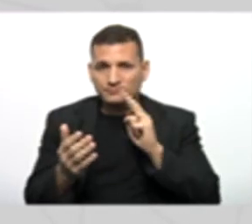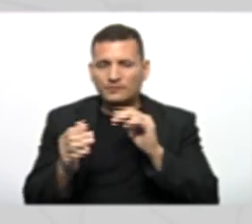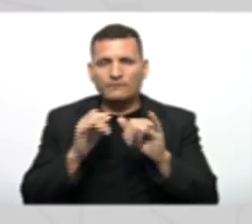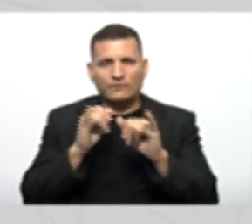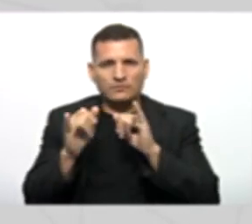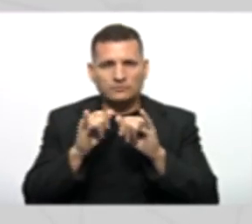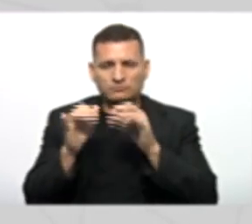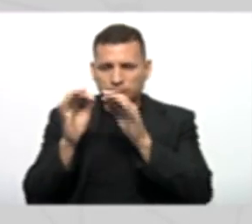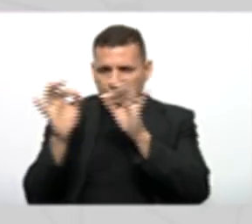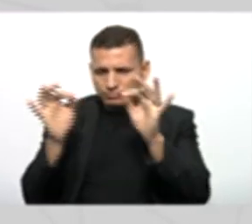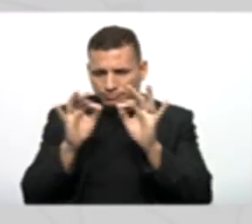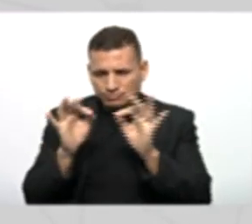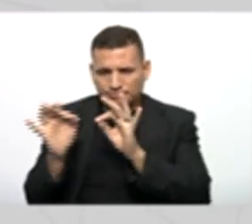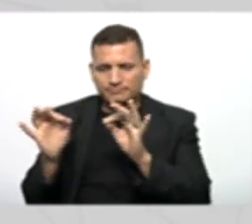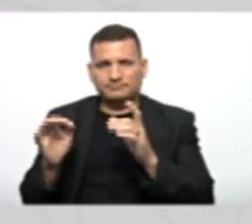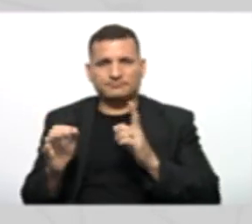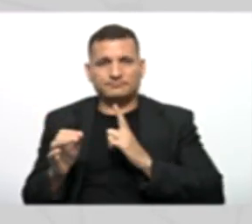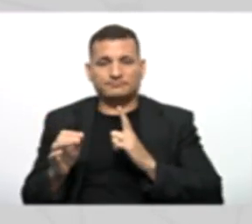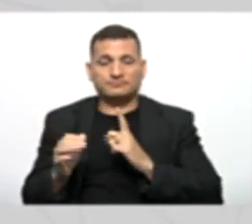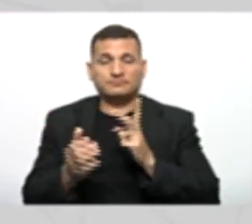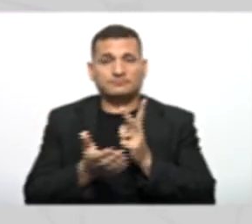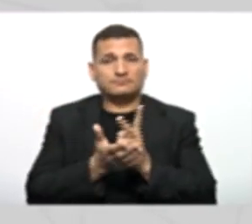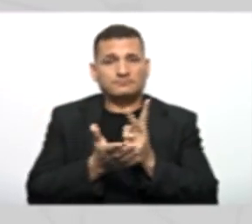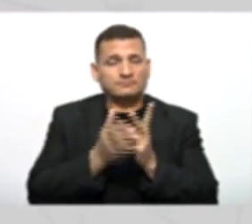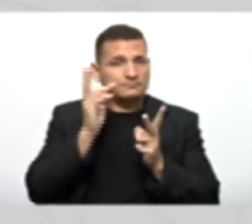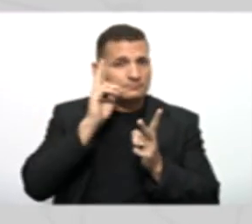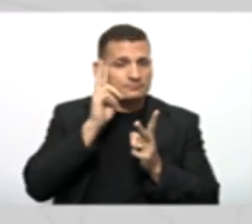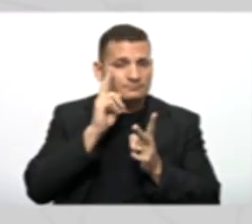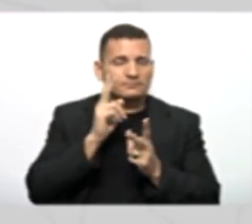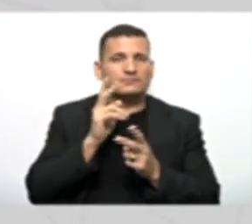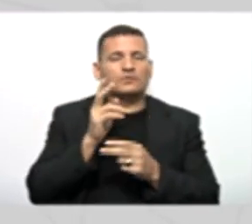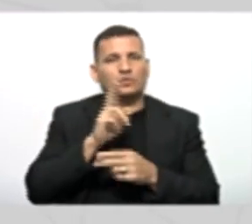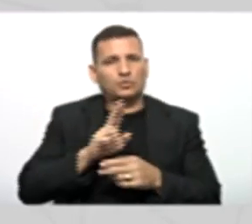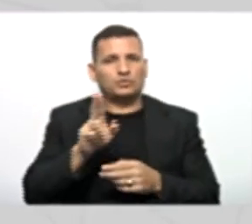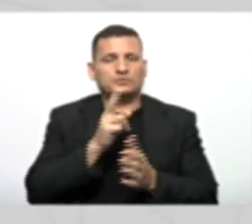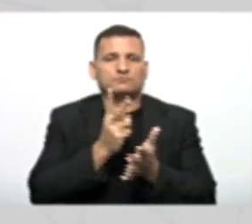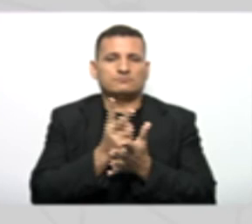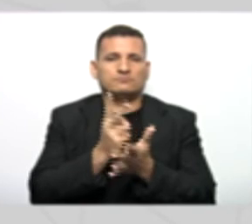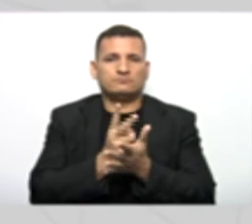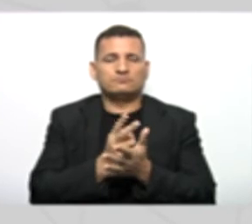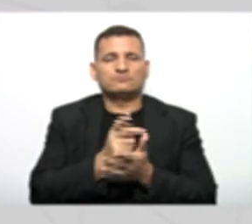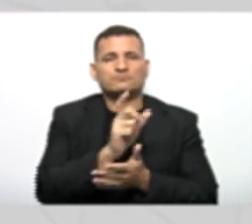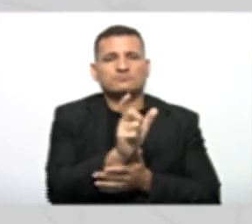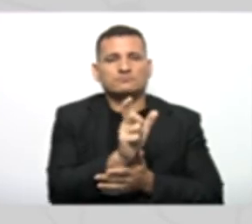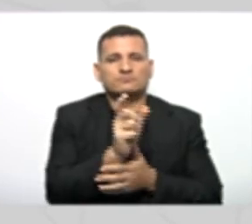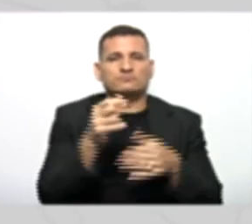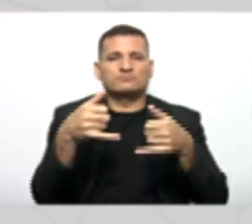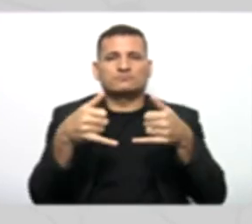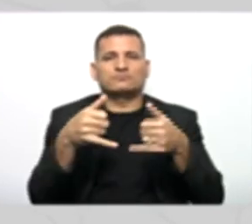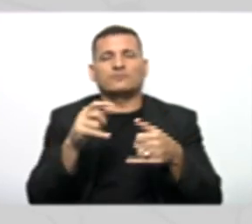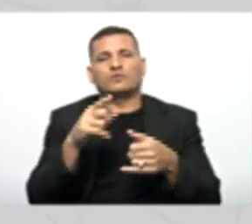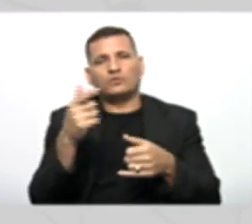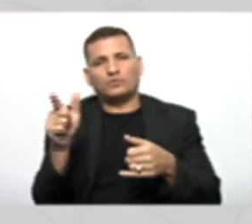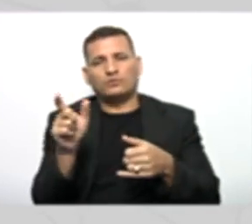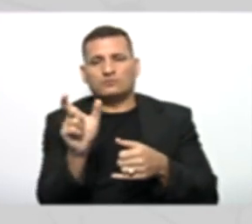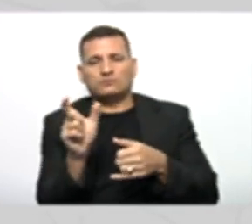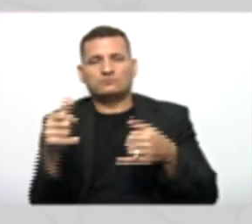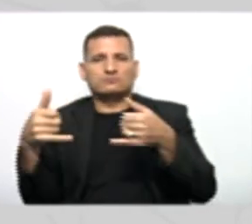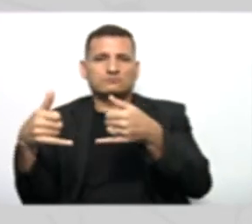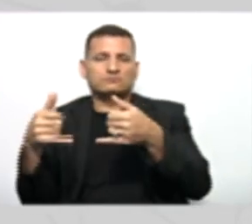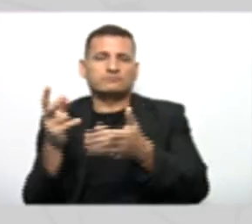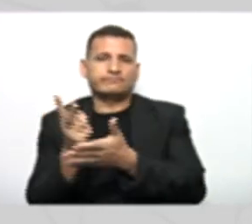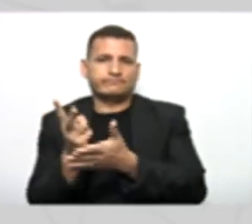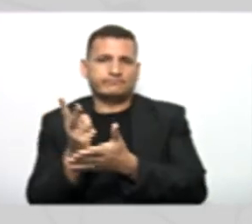lembrando De que nós precisamos Vamos utilizar Um formatador Para cada informação Que nós precisamos Mostrar